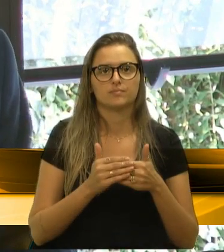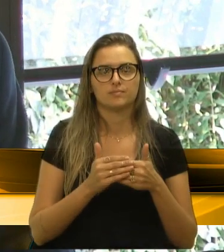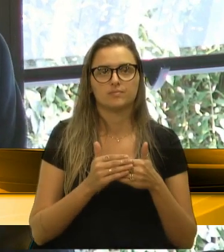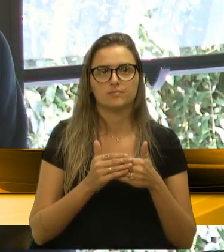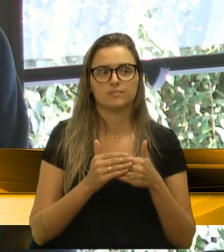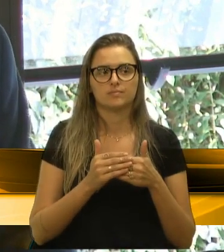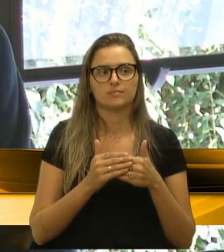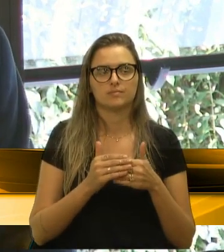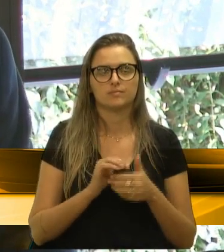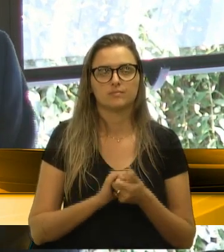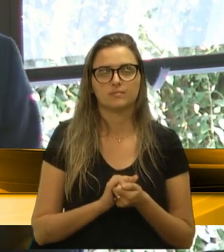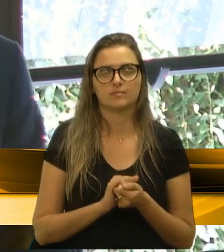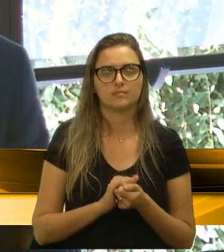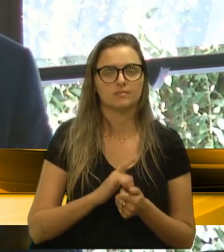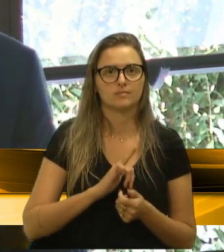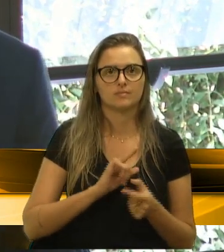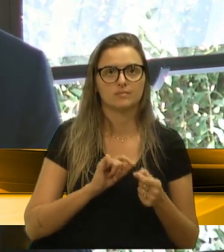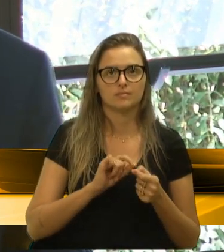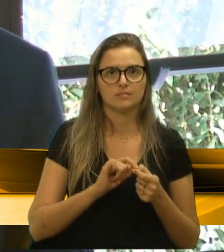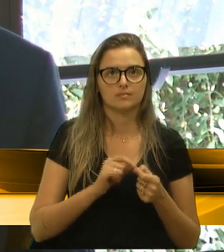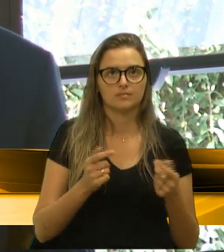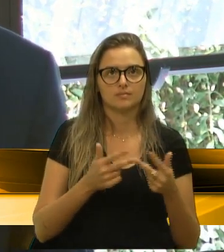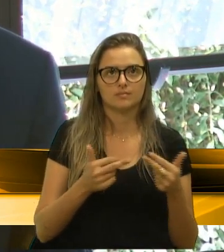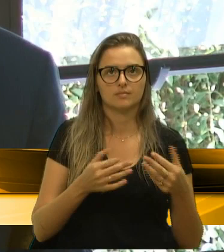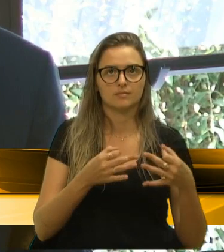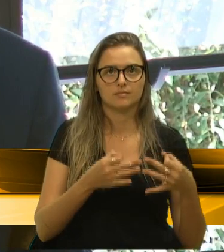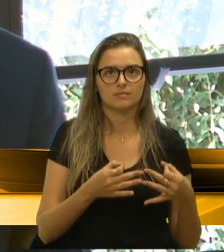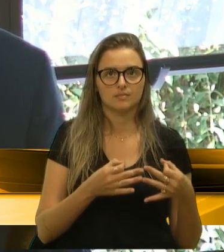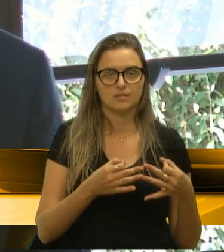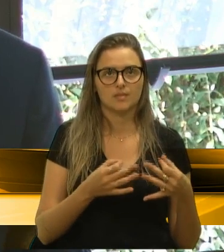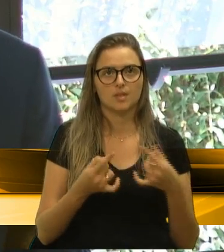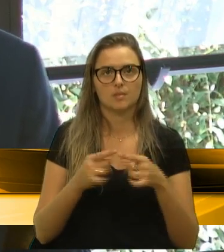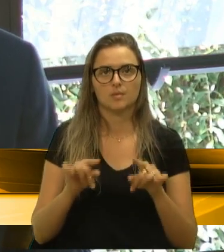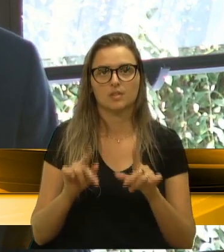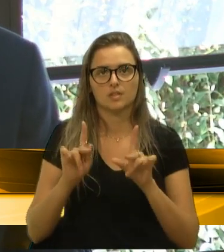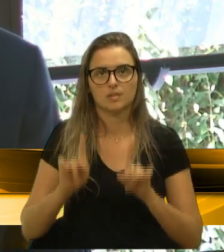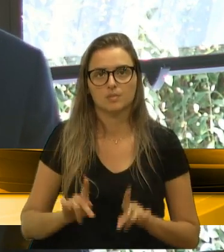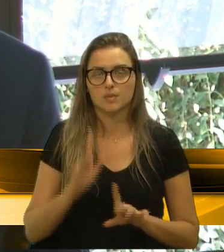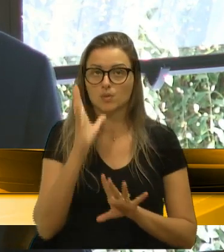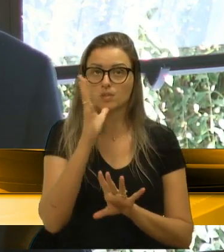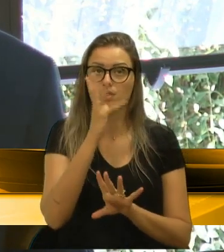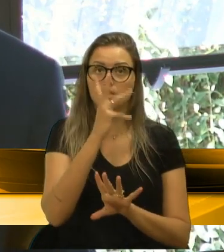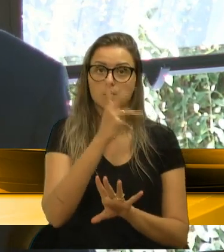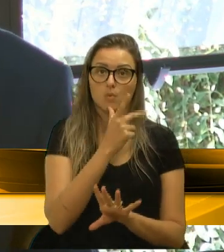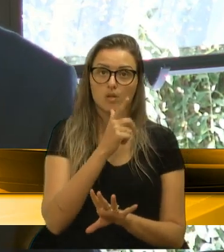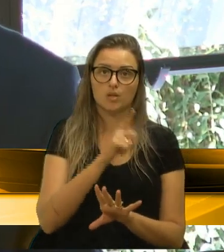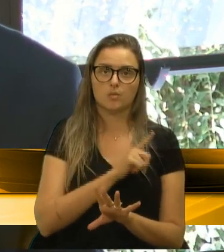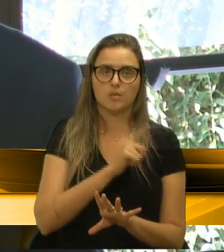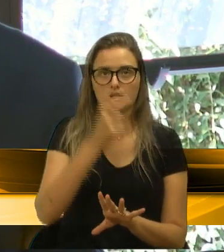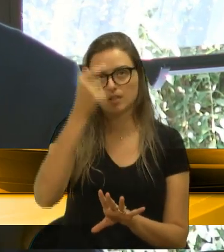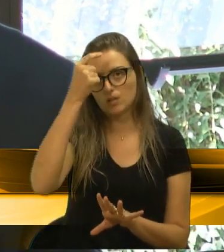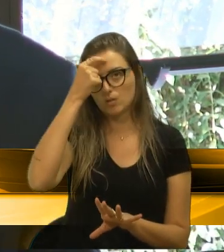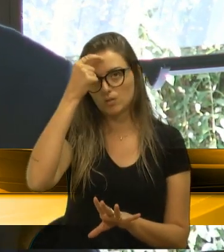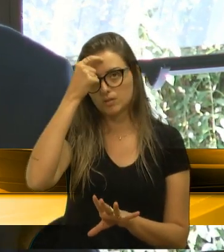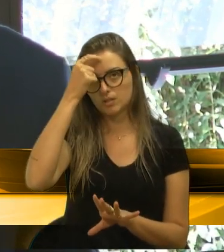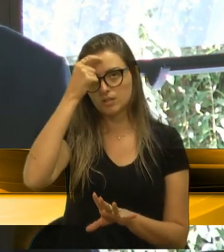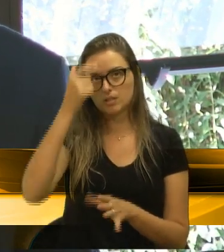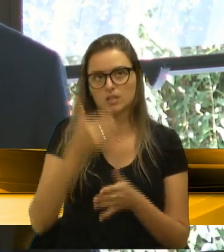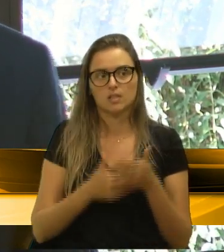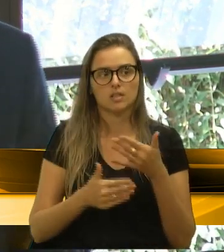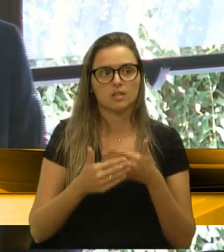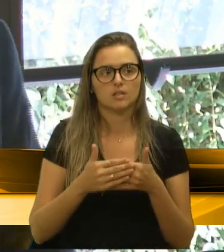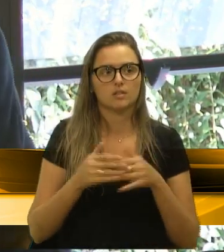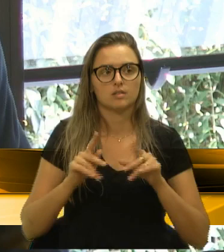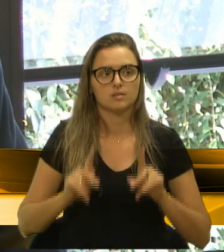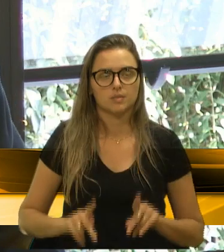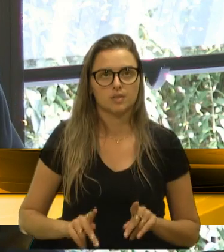corretas, mas o pessoal está demorando um pouco para se conscientizar que o cestinho, o